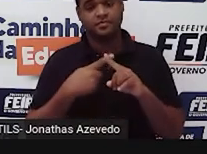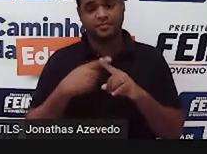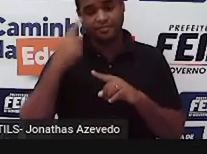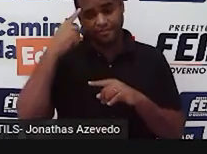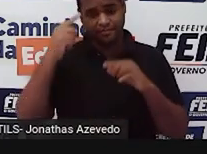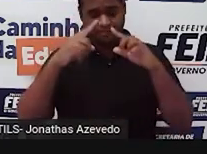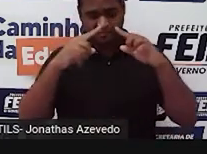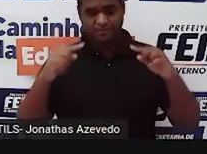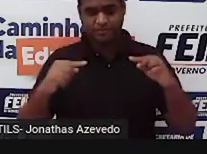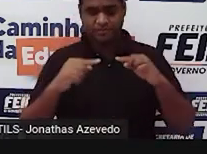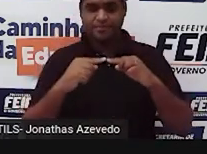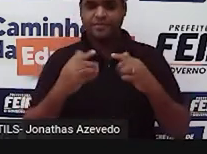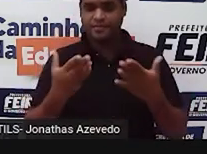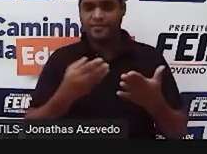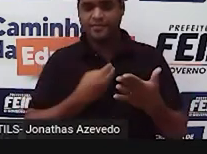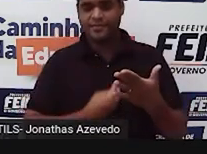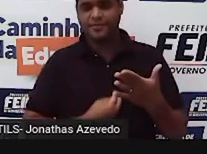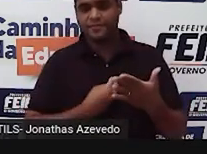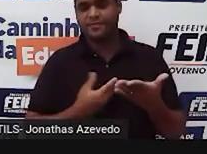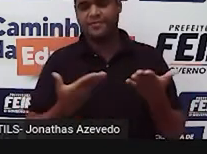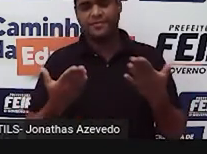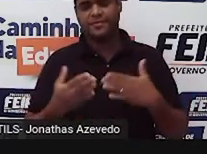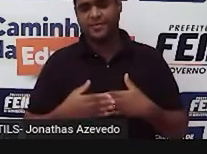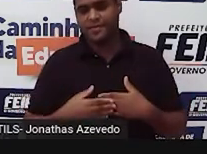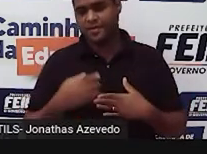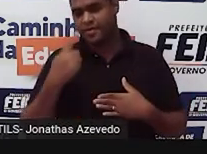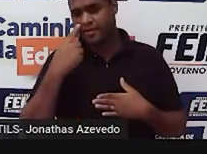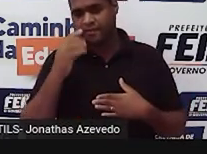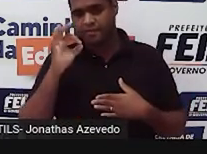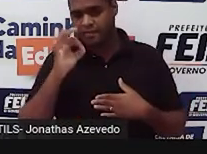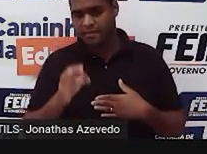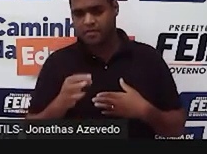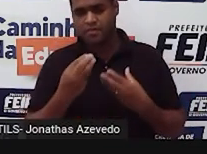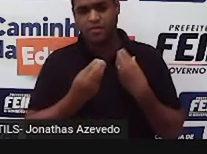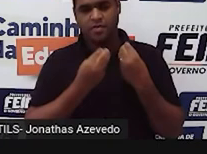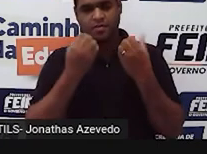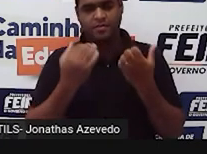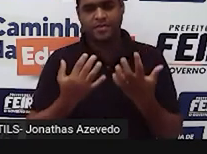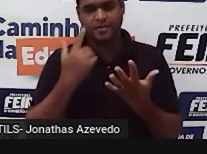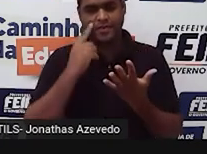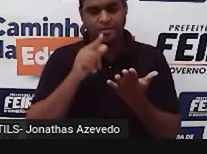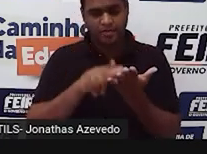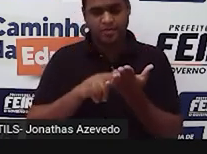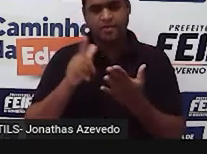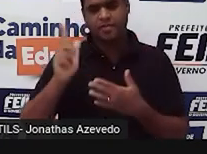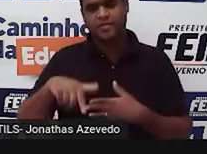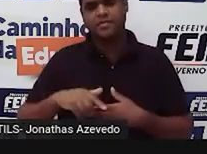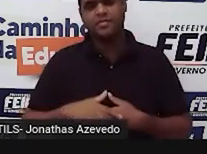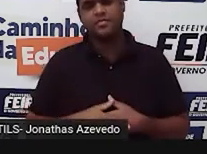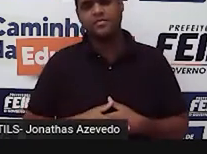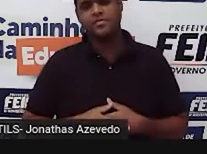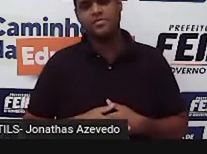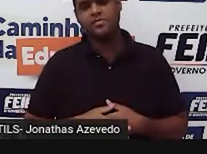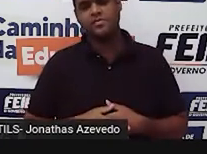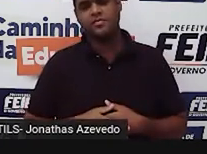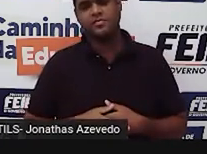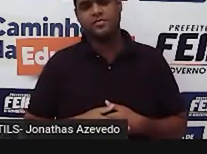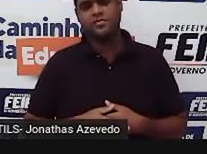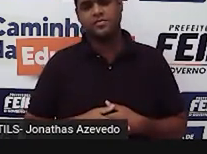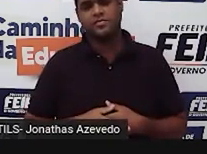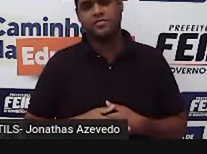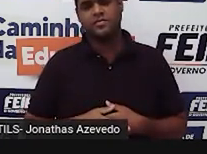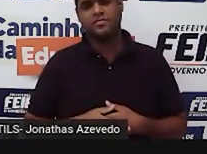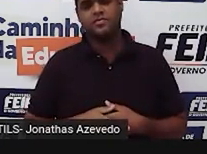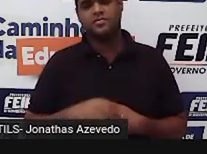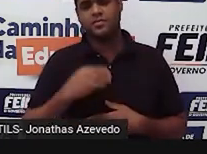o triângulo existir, tá? Então, a gente vai verificar fazendo aquele rascunho de novo, tá? Então, os lados